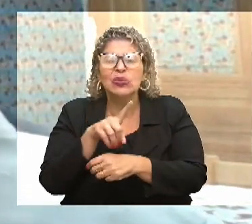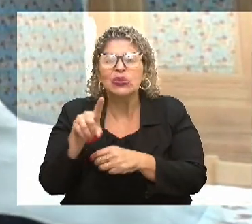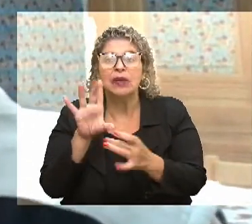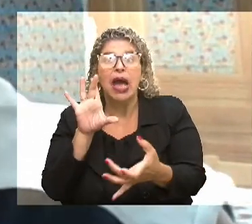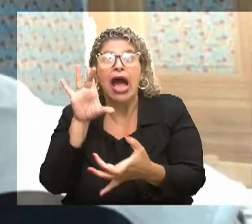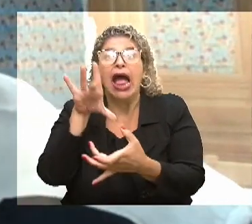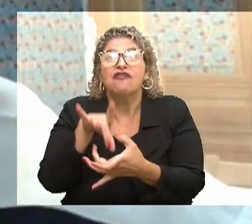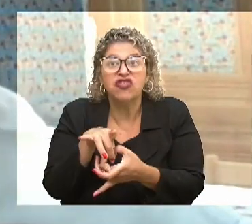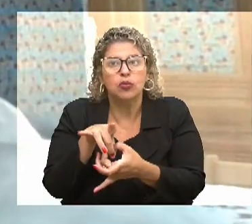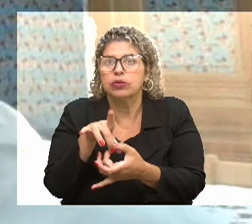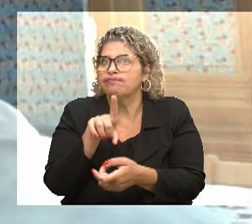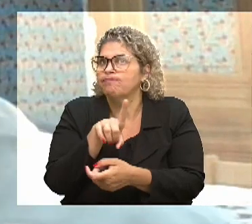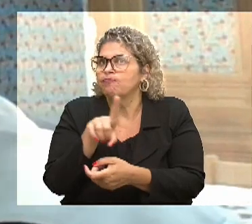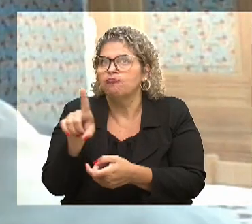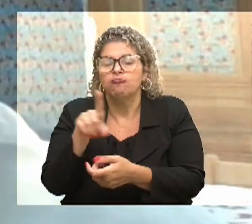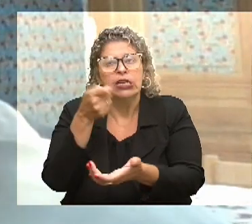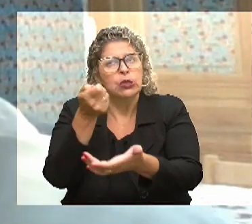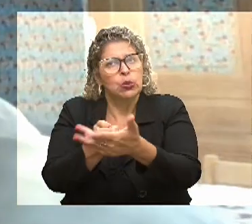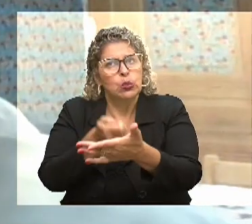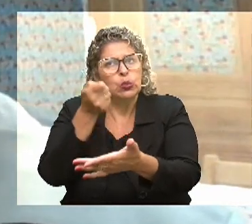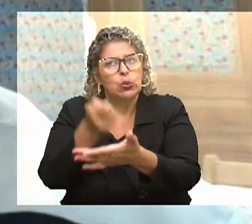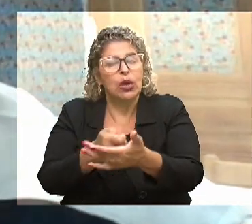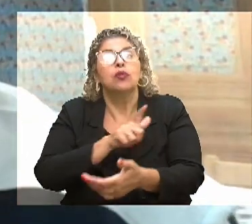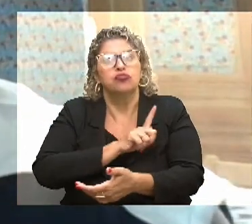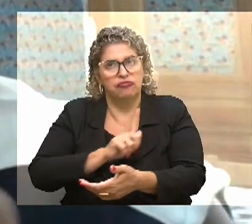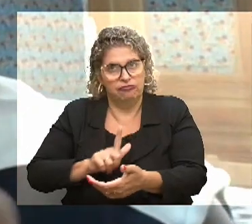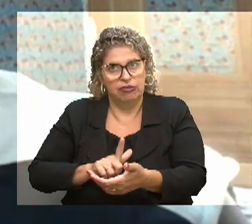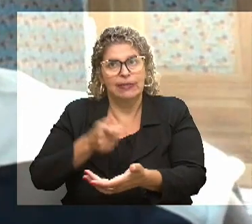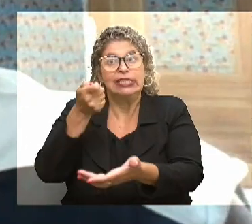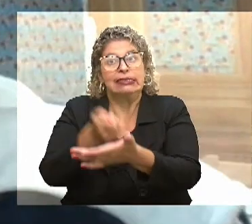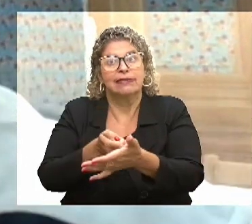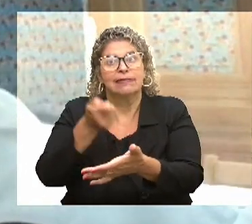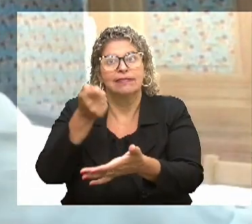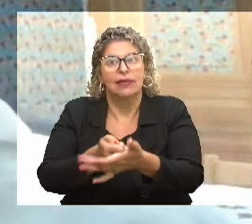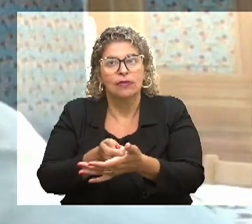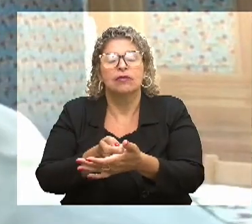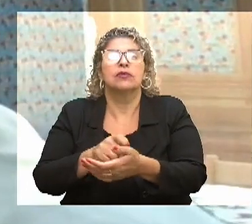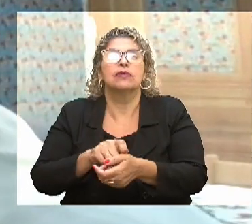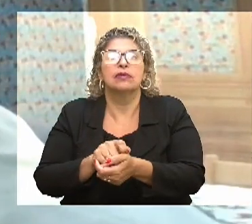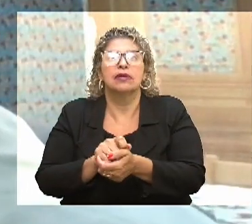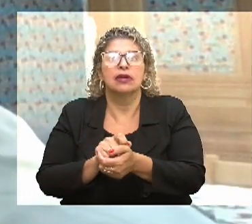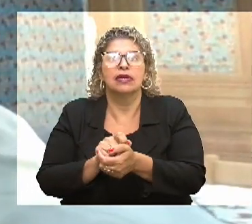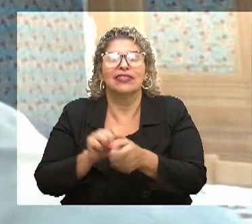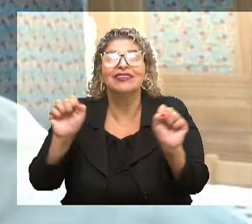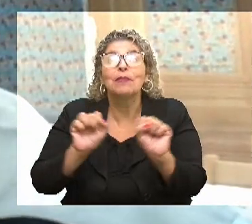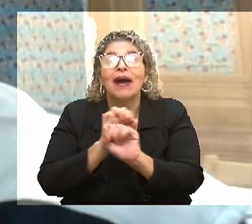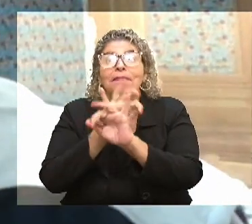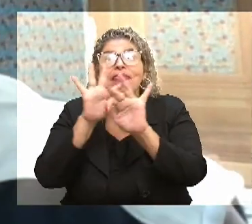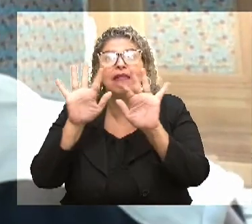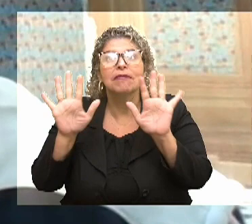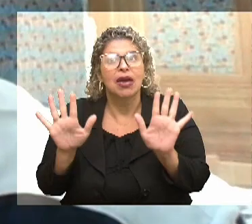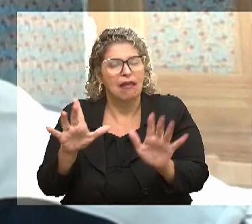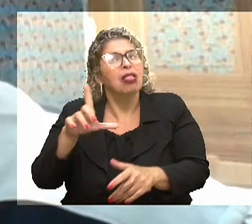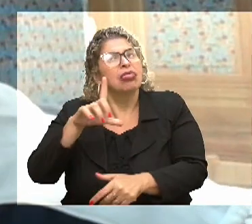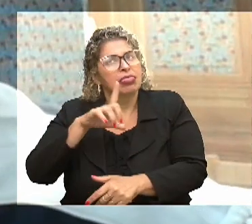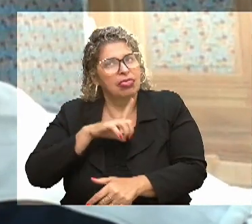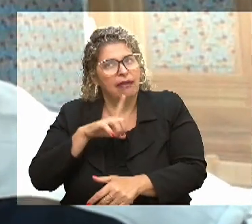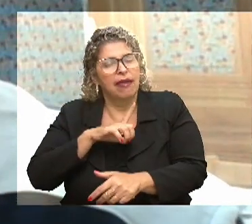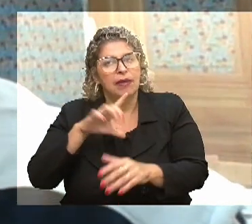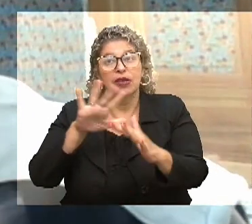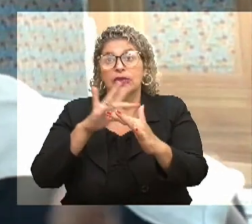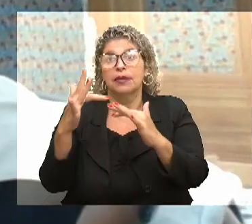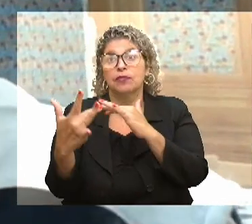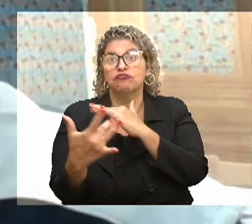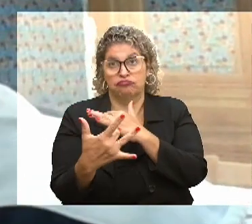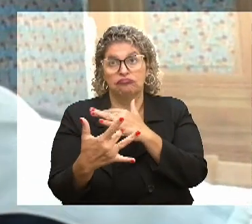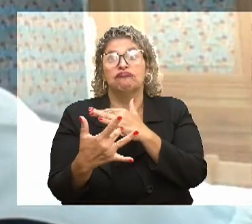vínculo ainda, mas nós estamos batalhando com o governo. A gente só tem uma transparência. A gente vai para as redes,